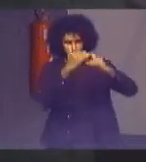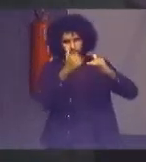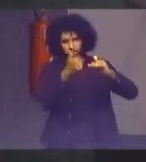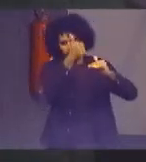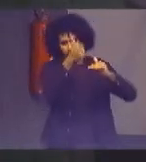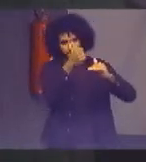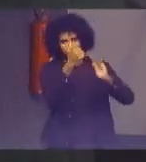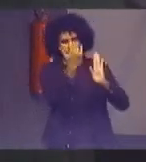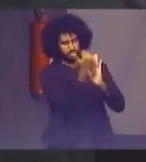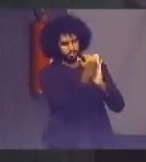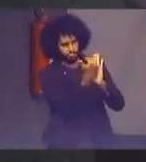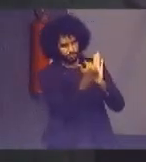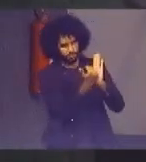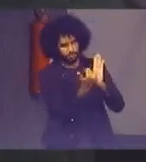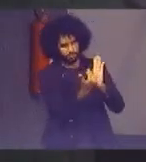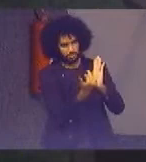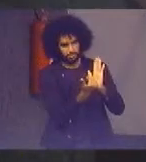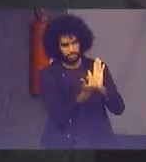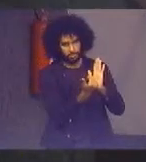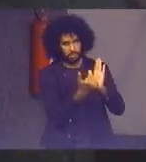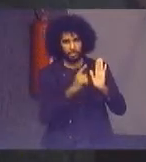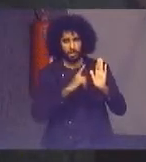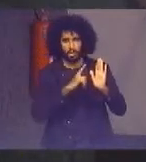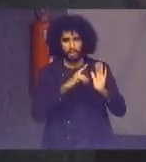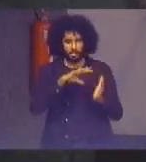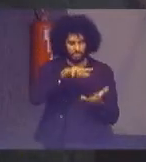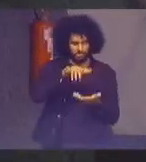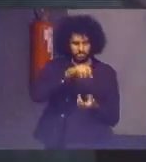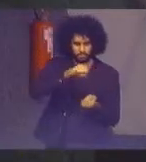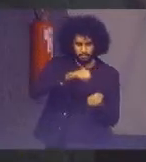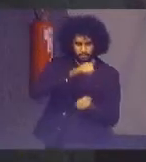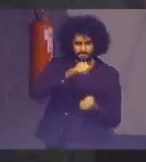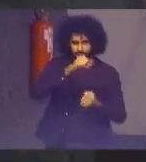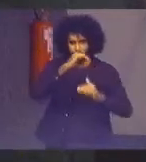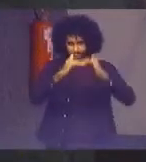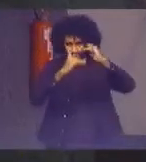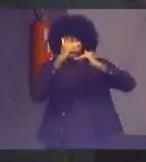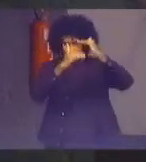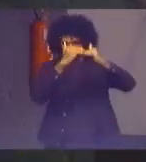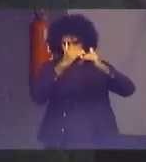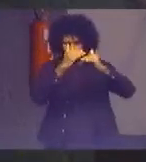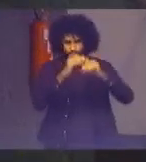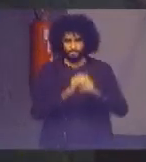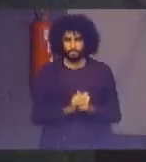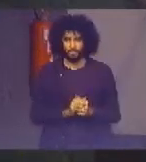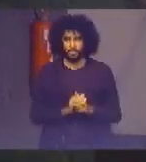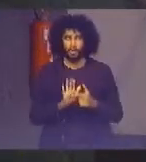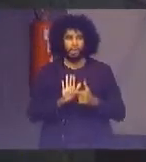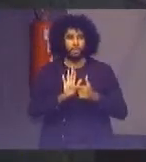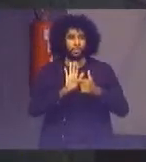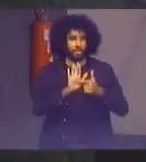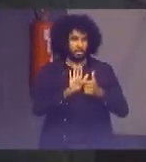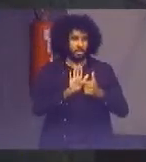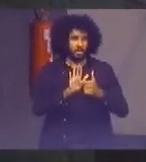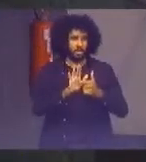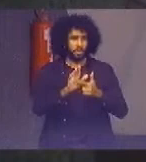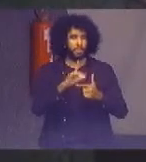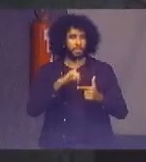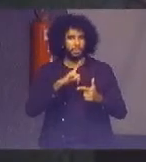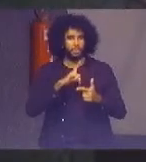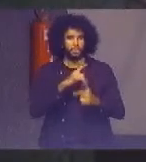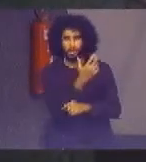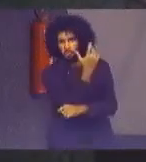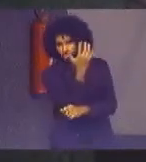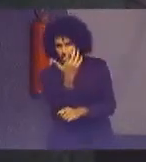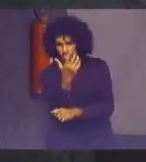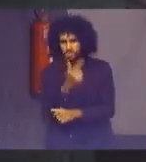integradas para o desenvolvimento sustentável, abordagens que demonstrem que melhorar a saúde do meio ambiente